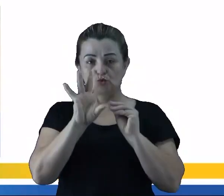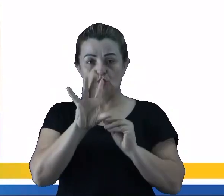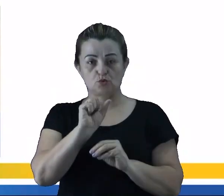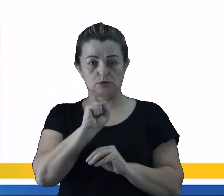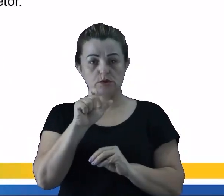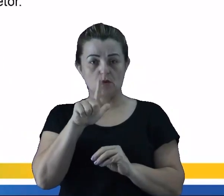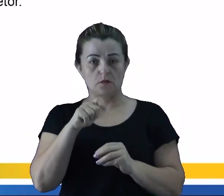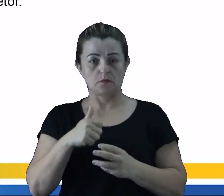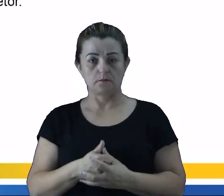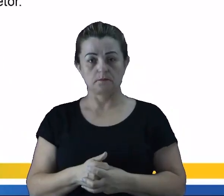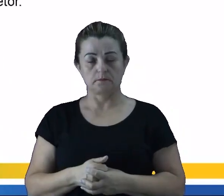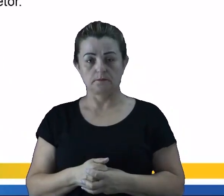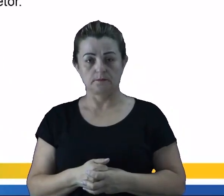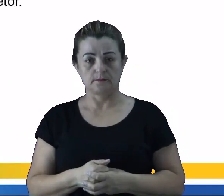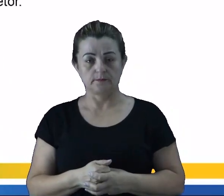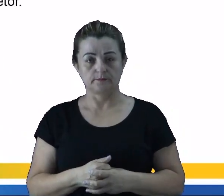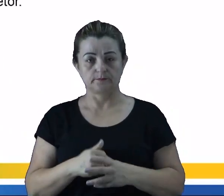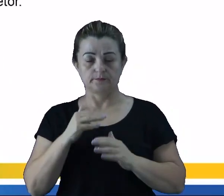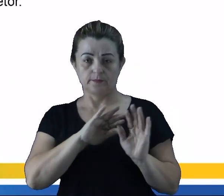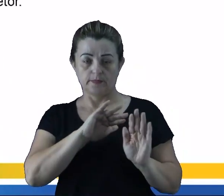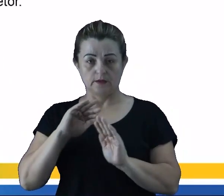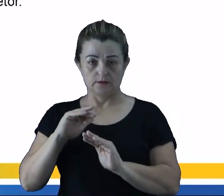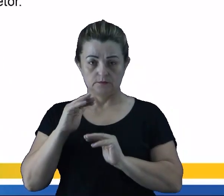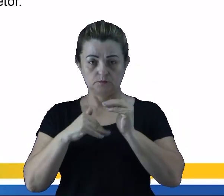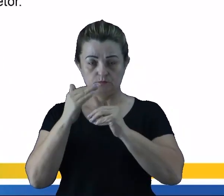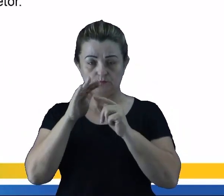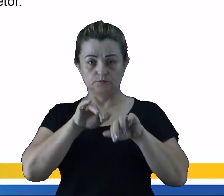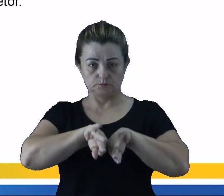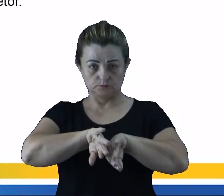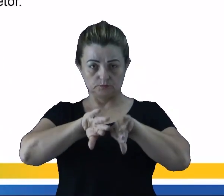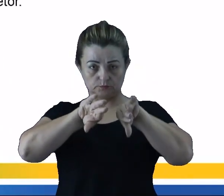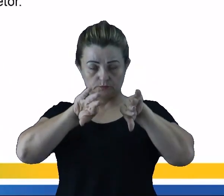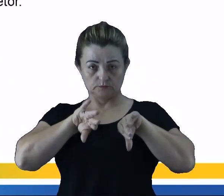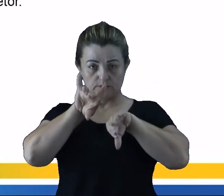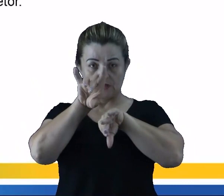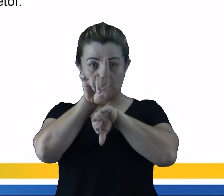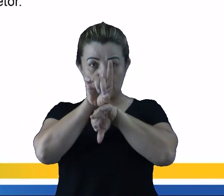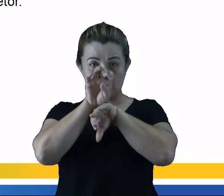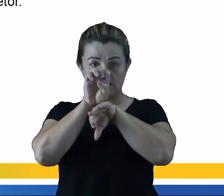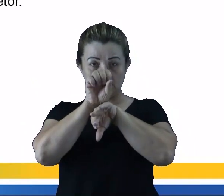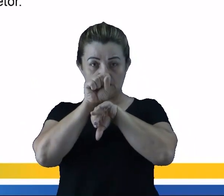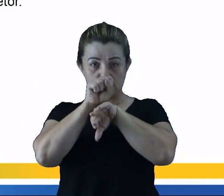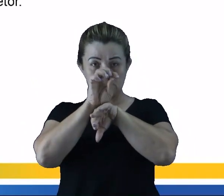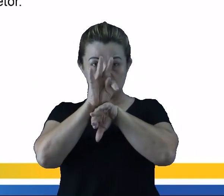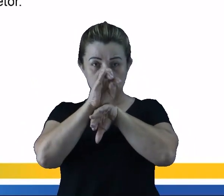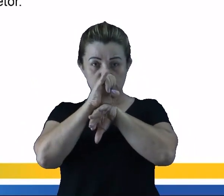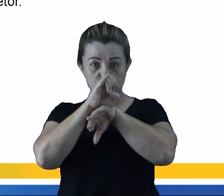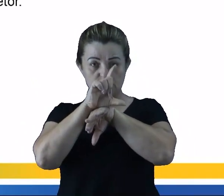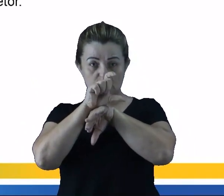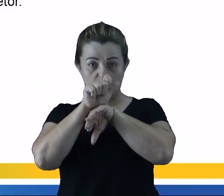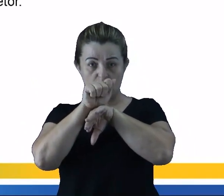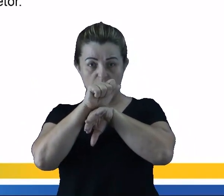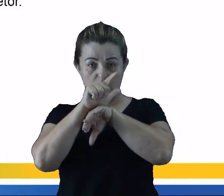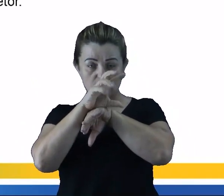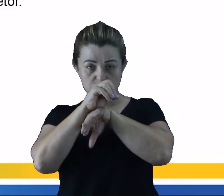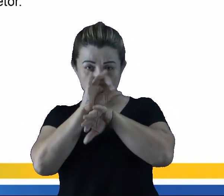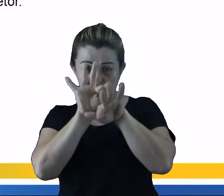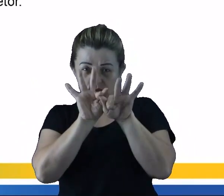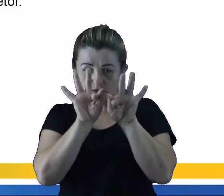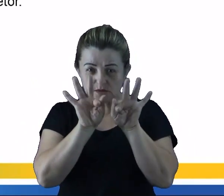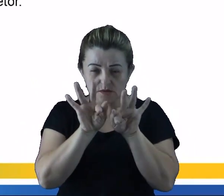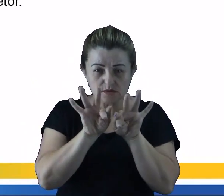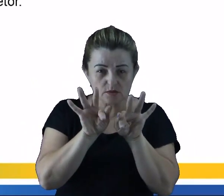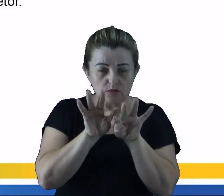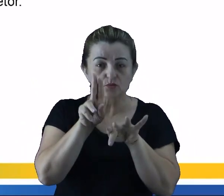sal. O próximo processo de separação é a destilação simples, né. Então, a destilação simples,